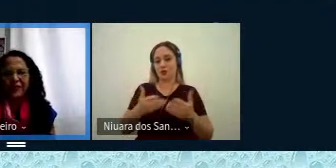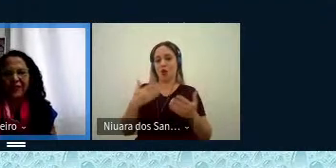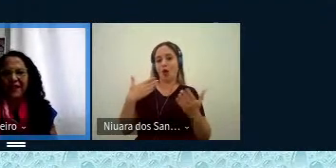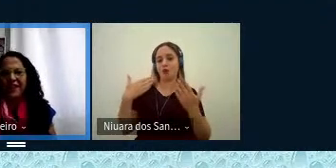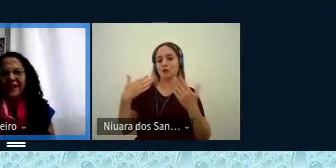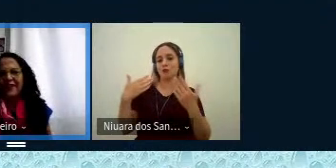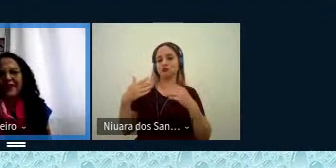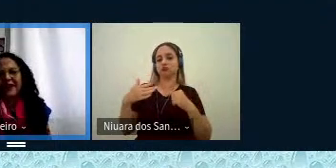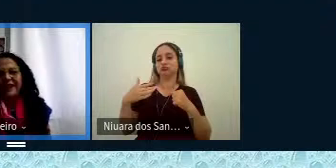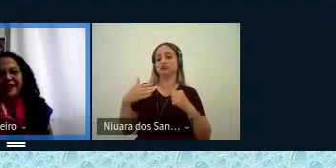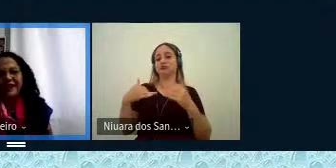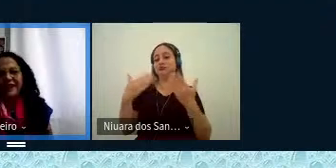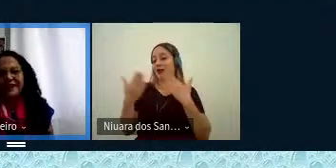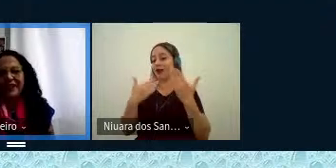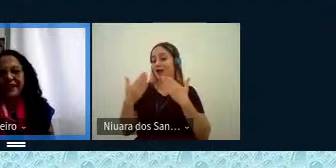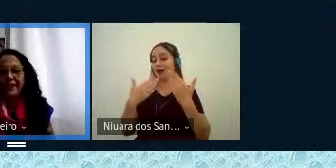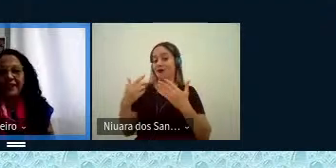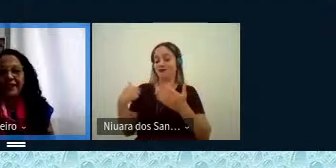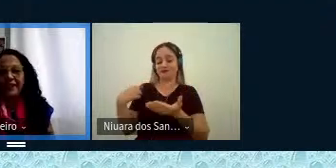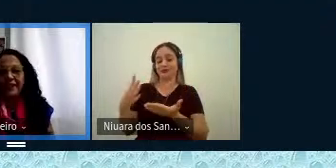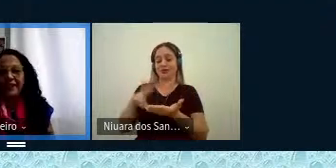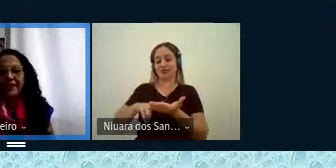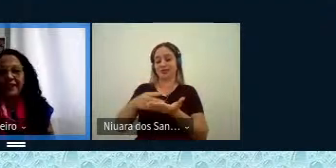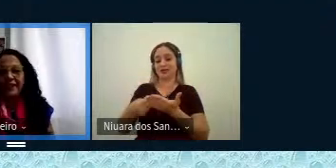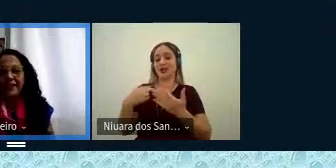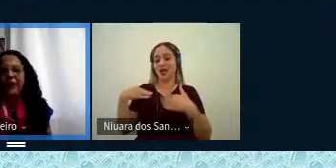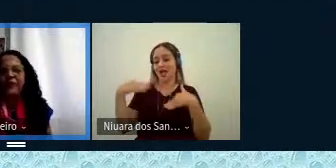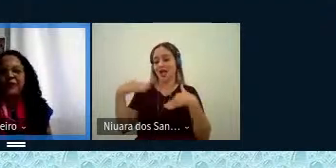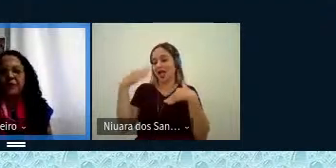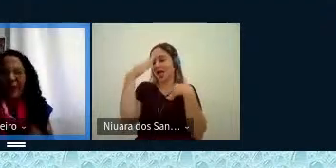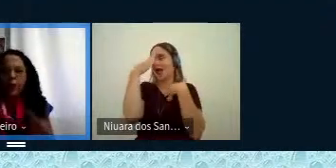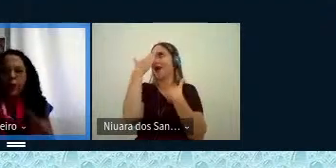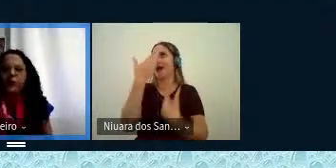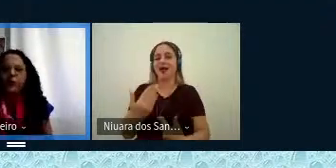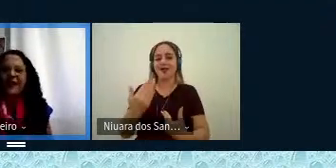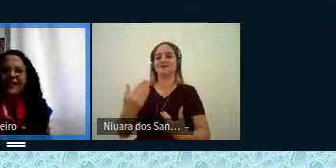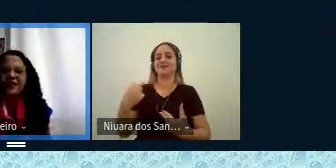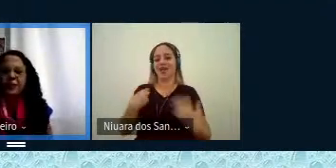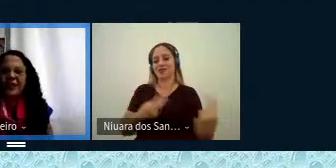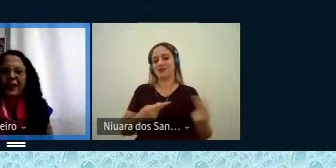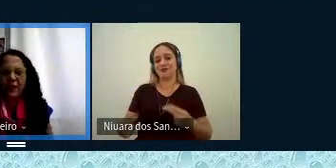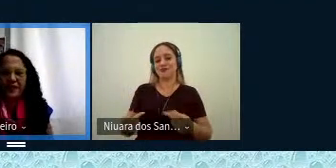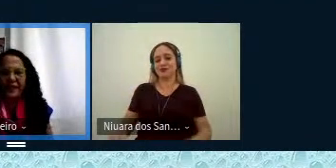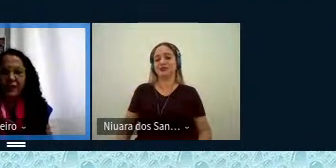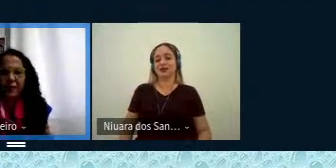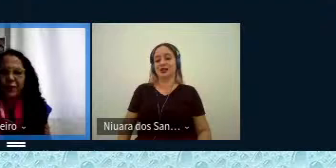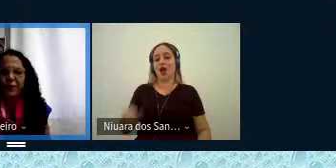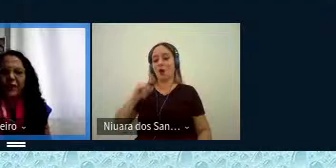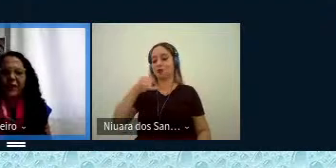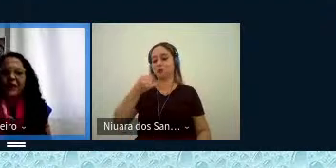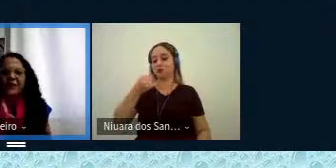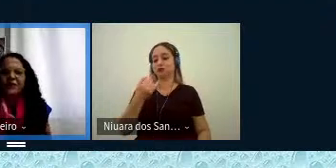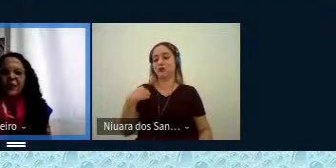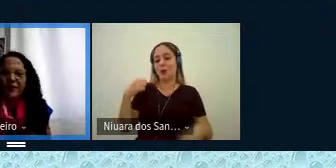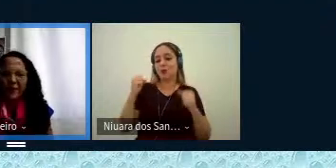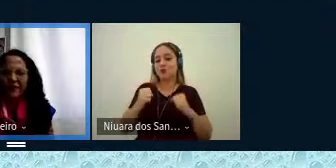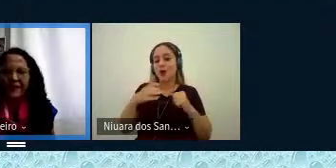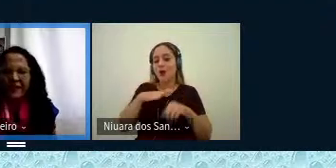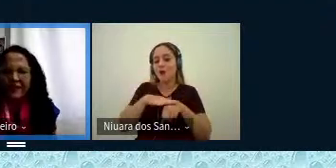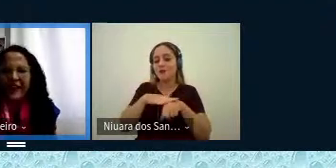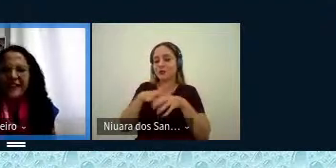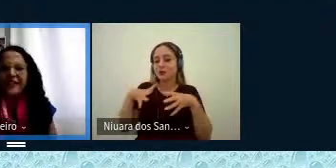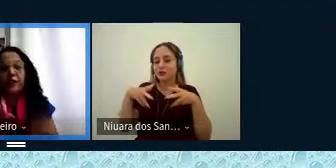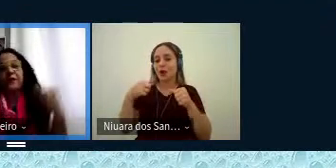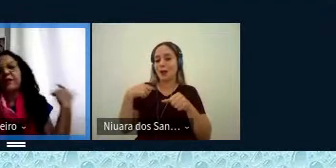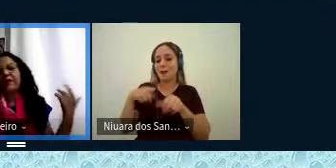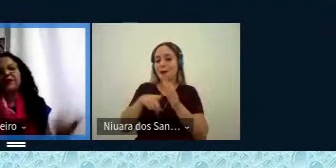tradução, né, e agradeço demais esse convite. É a oportunidade de poder conversar, sobretudo, sobre a